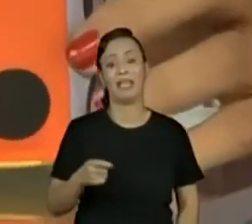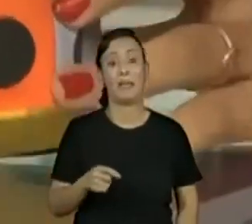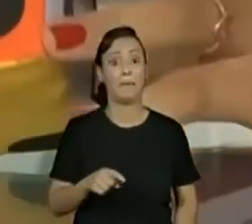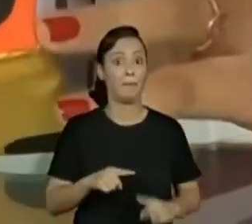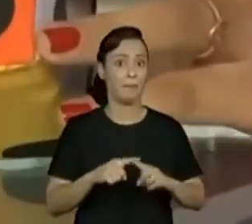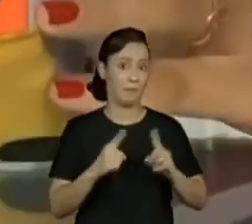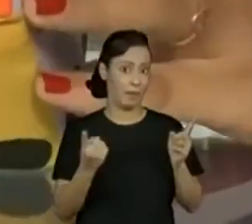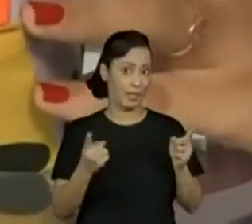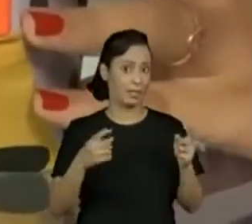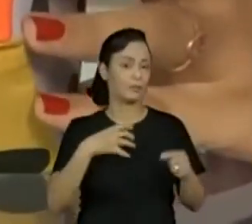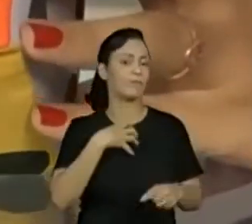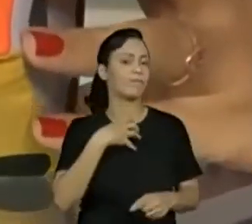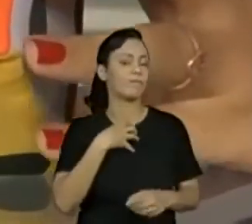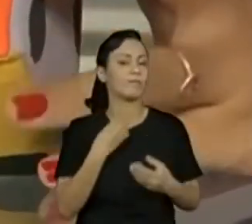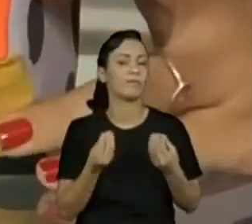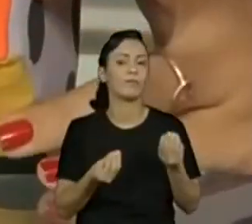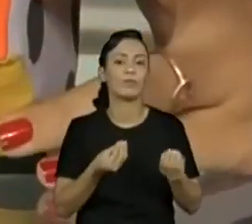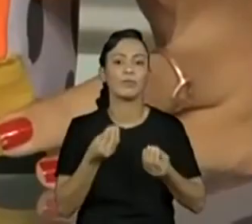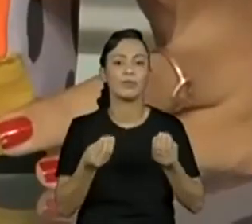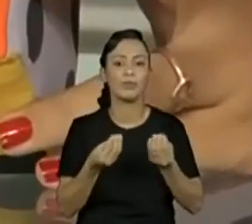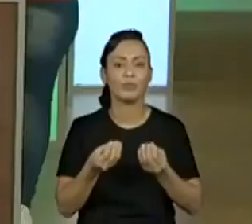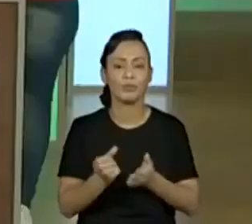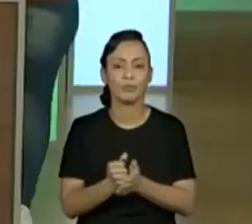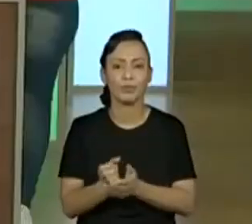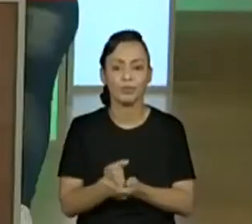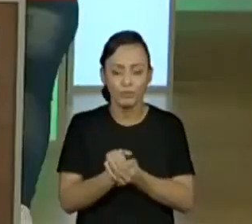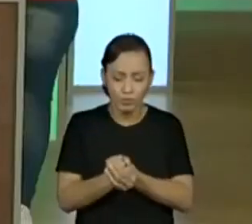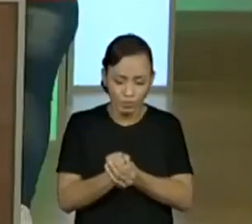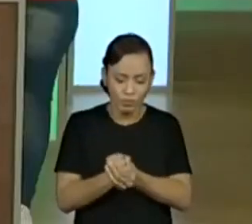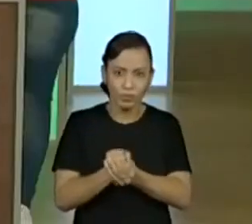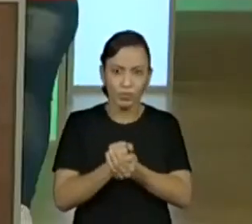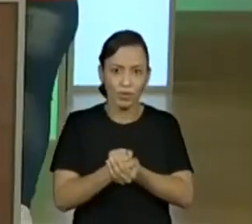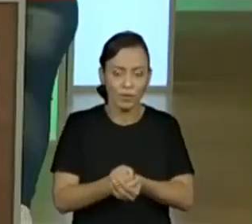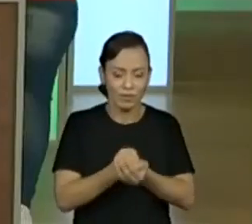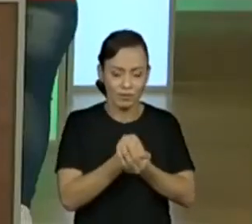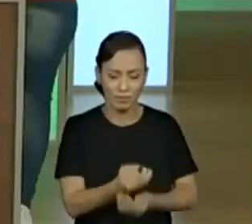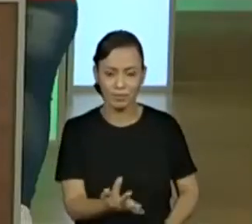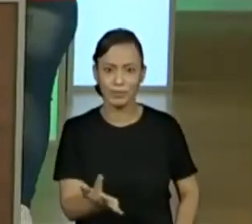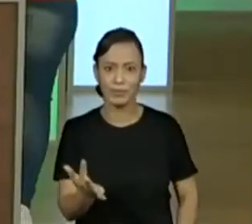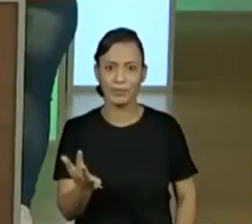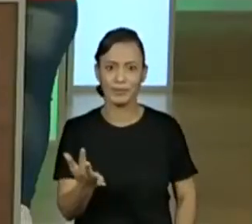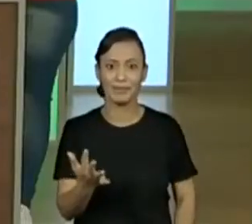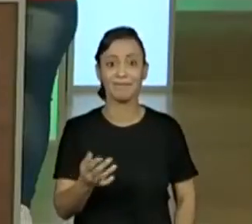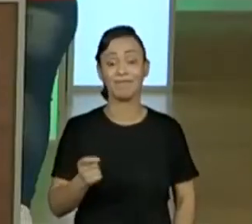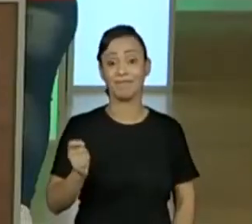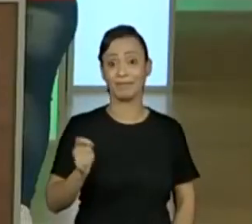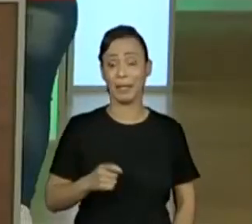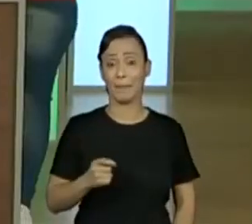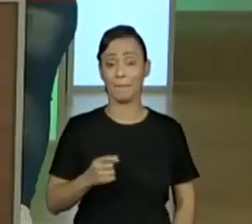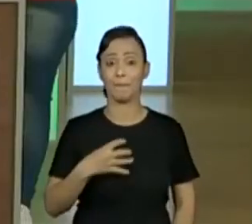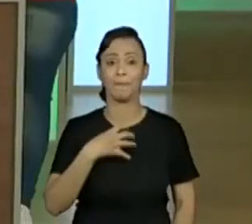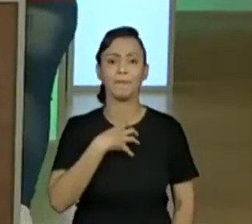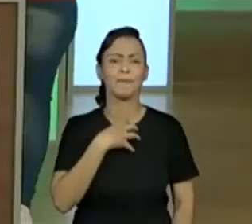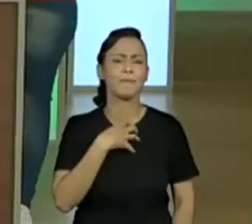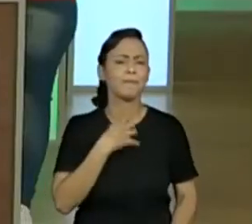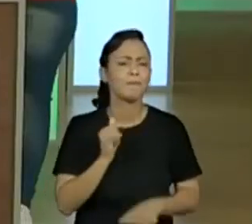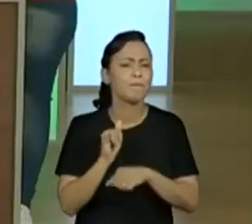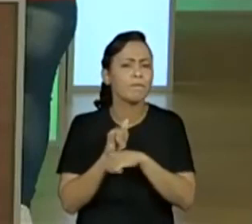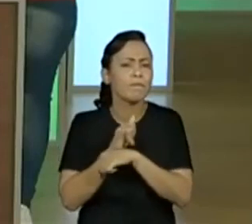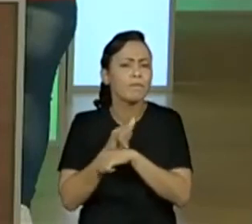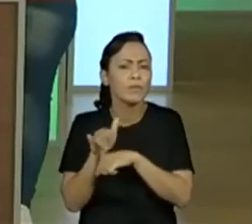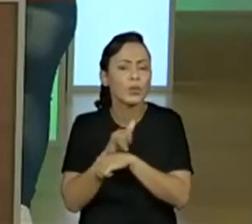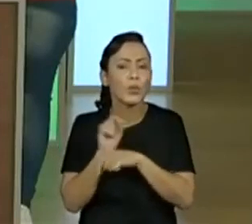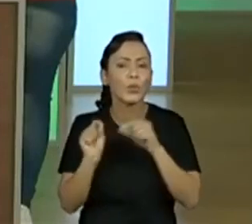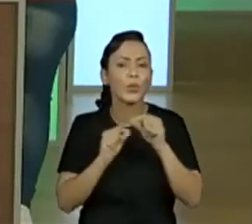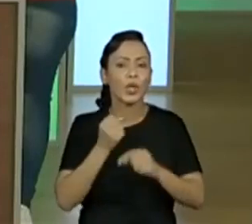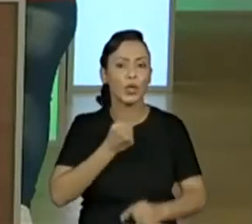para usar aquela estratégia que a gente ensinou. Qual foi? No dado dá. Sim. Aquela estratégia de coloca o número maior.